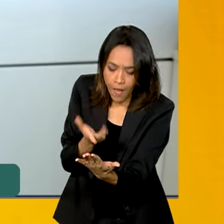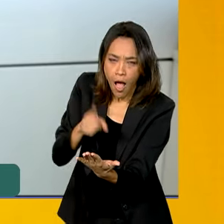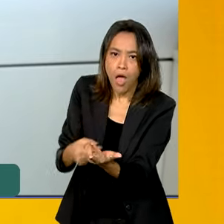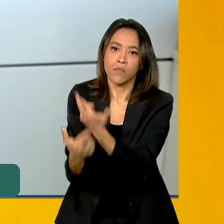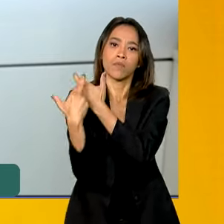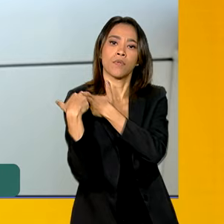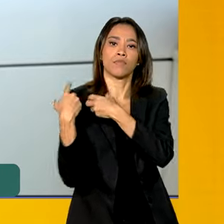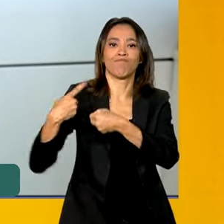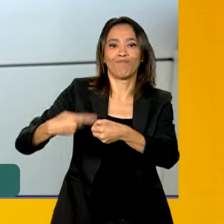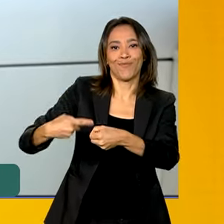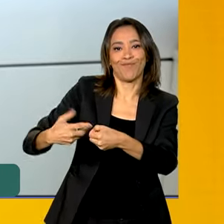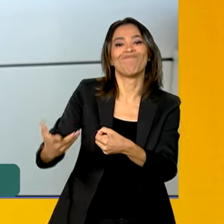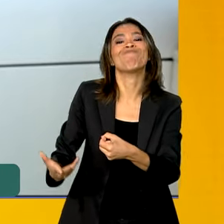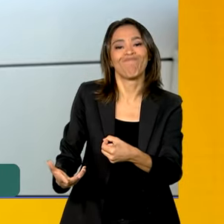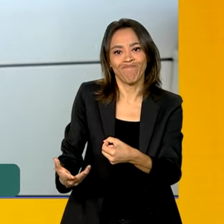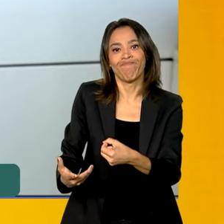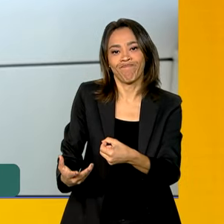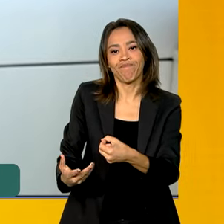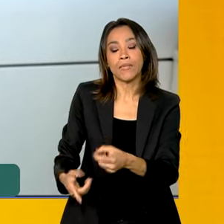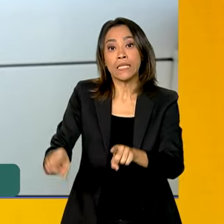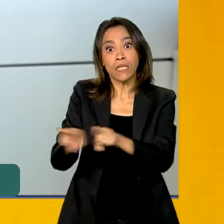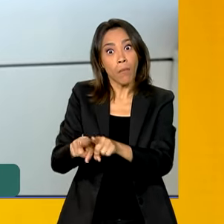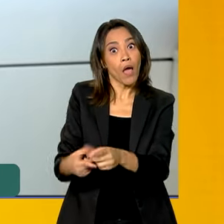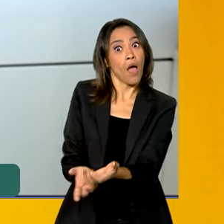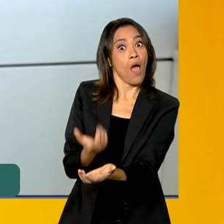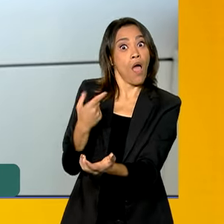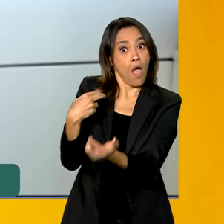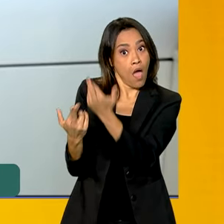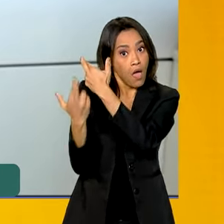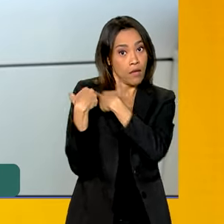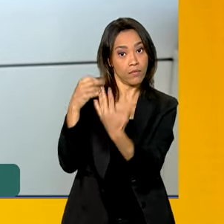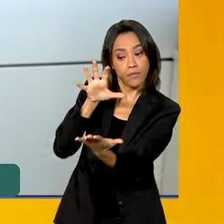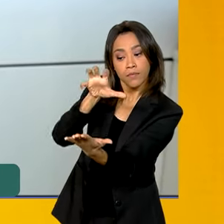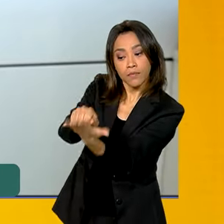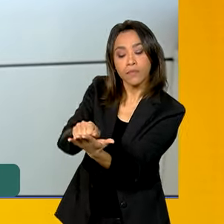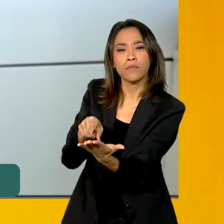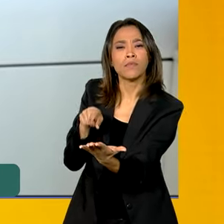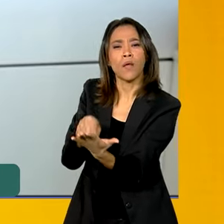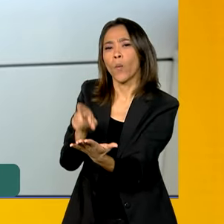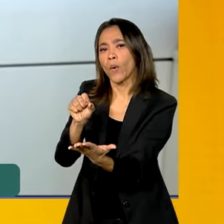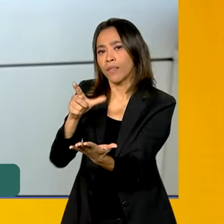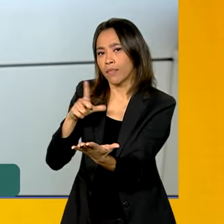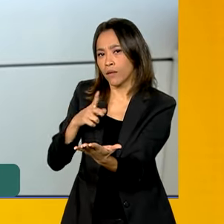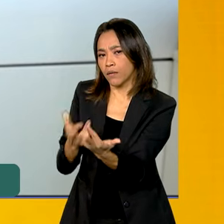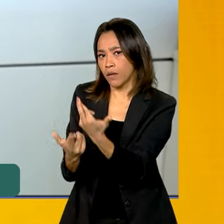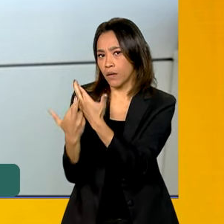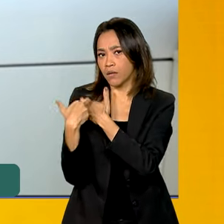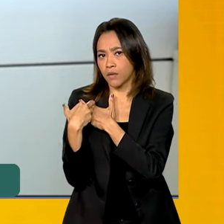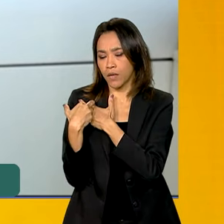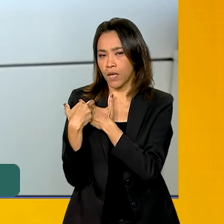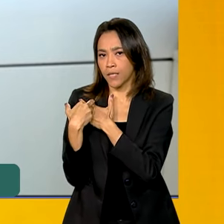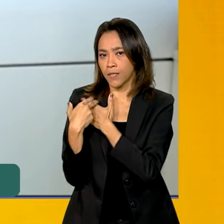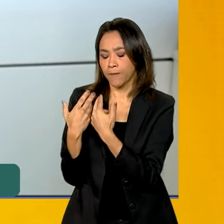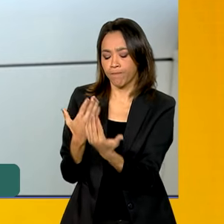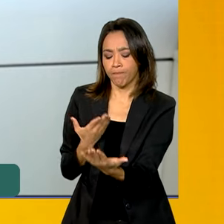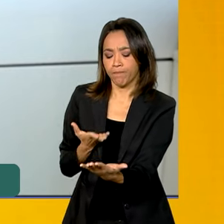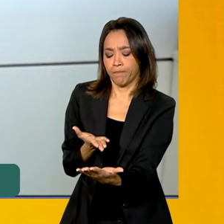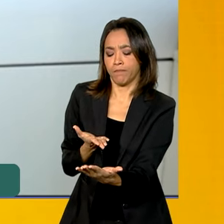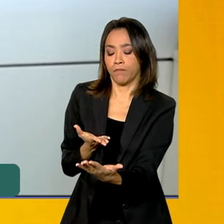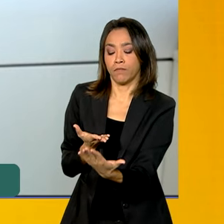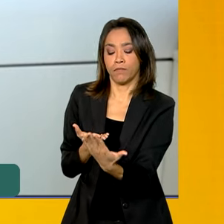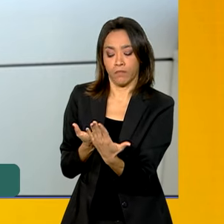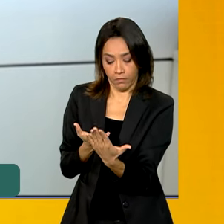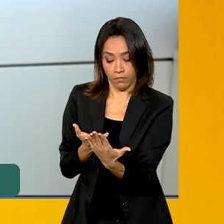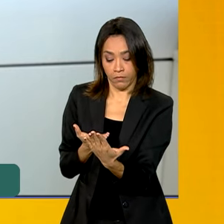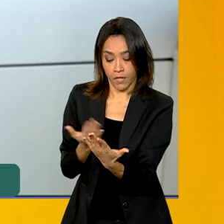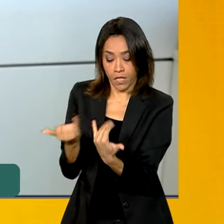município. Além disso, da responsabilidade do cadastro único, nós temos também a responsabilidade das informações que precisam